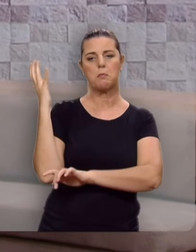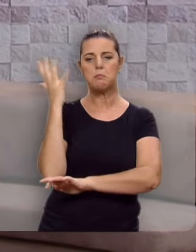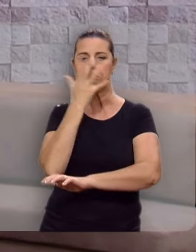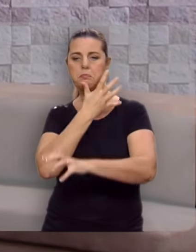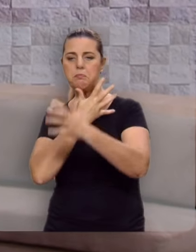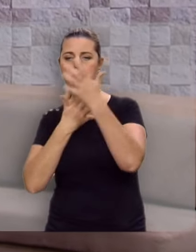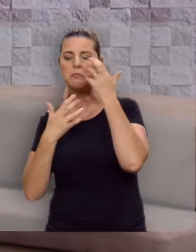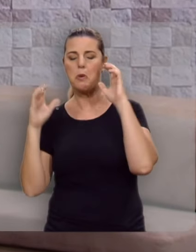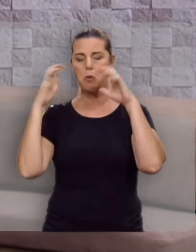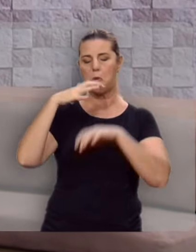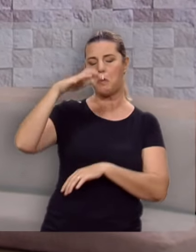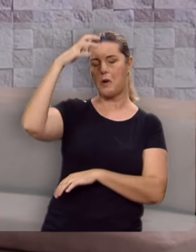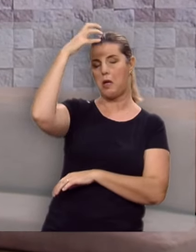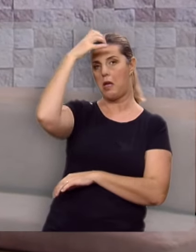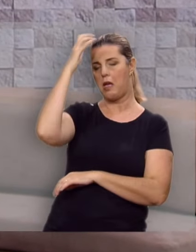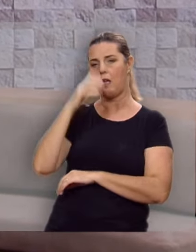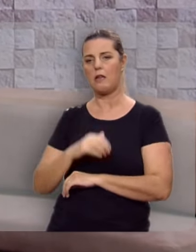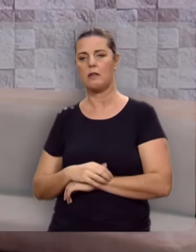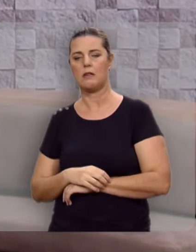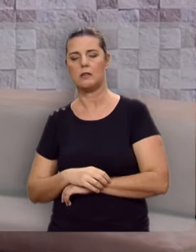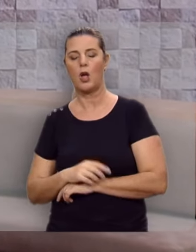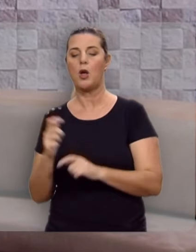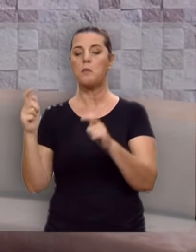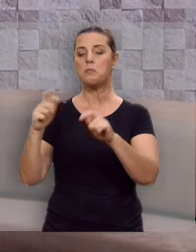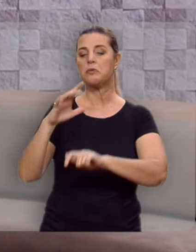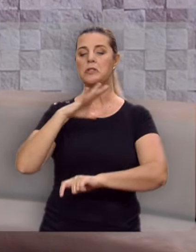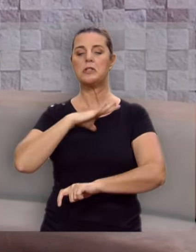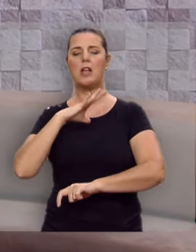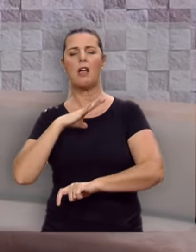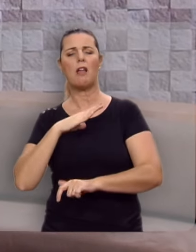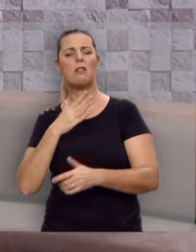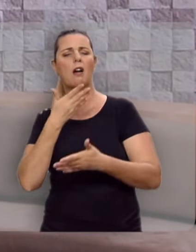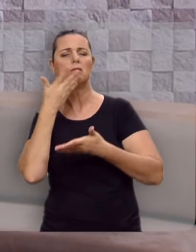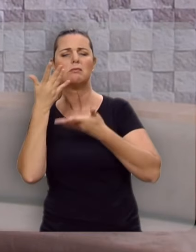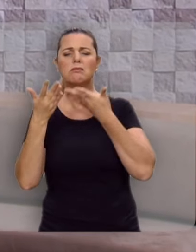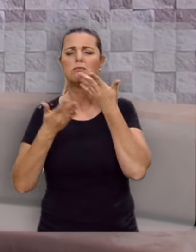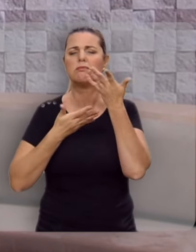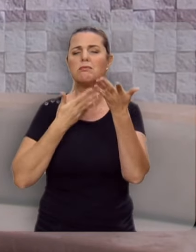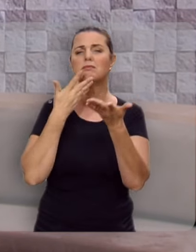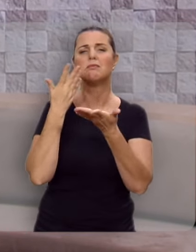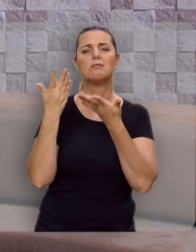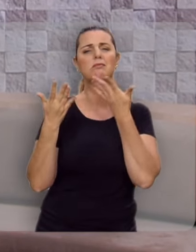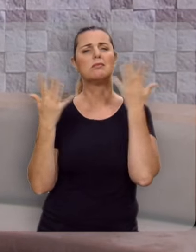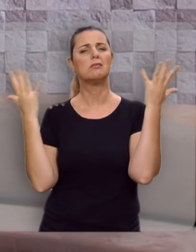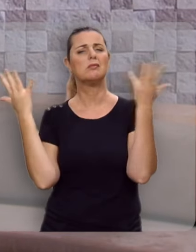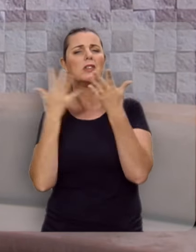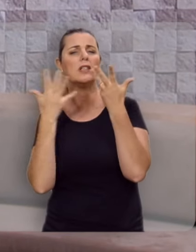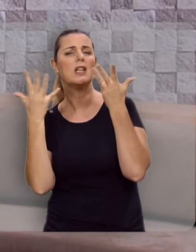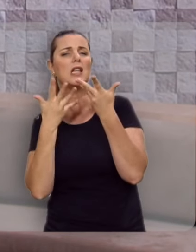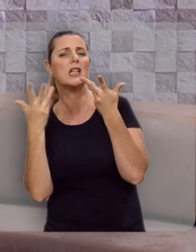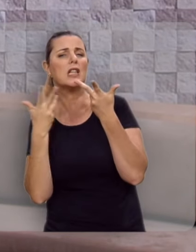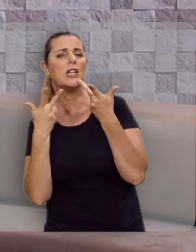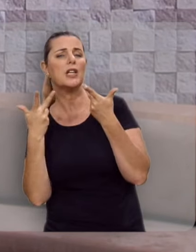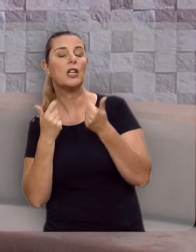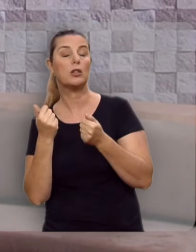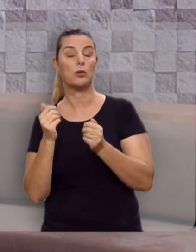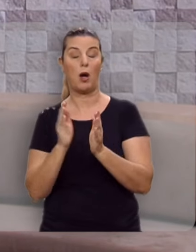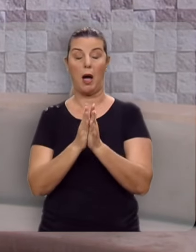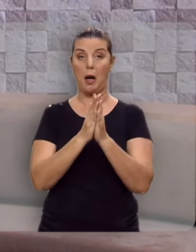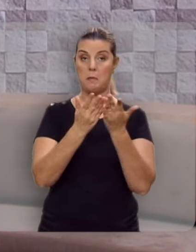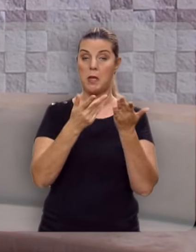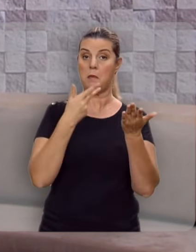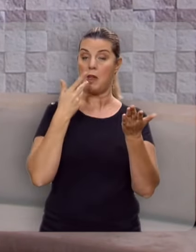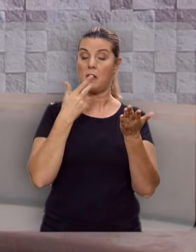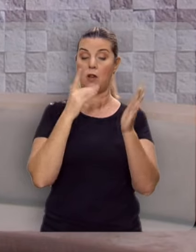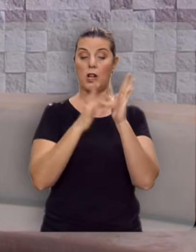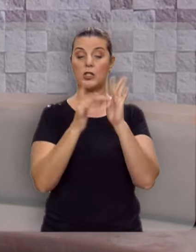reis, a cidade encantadora. E diz a Bíblia que Jesus está